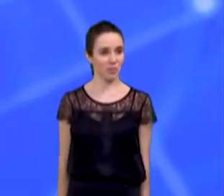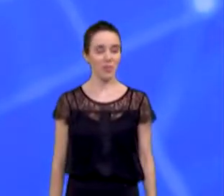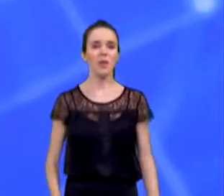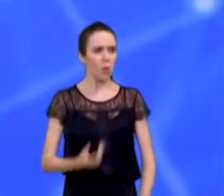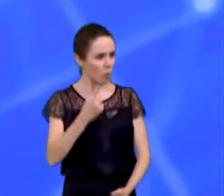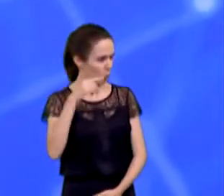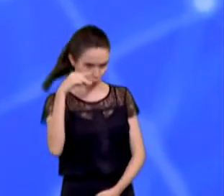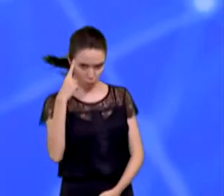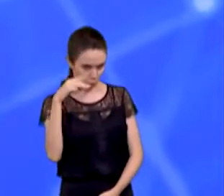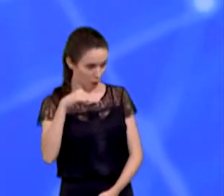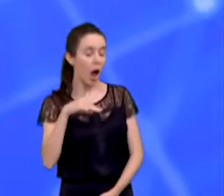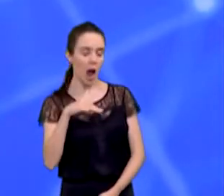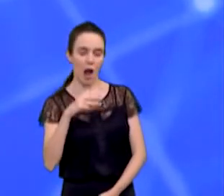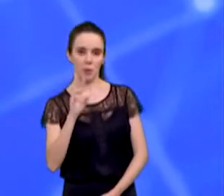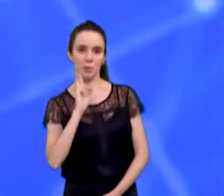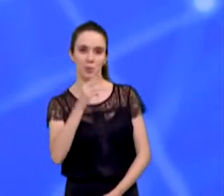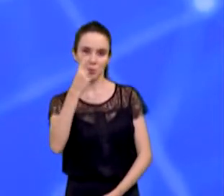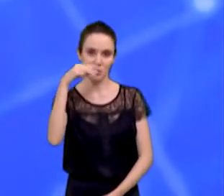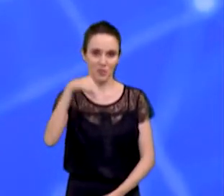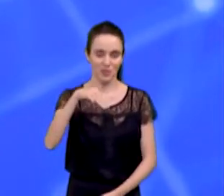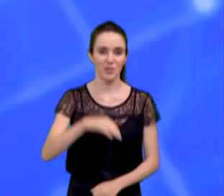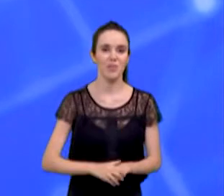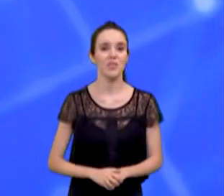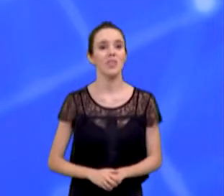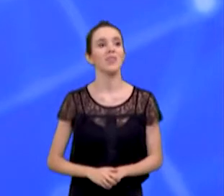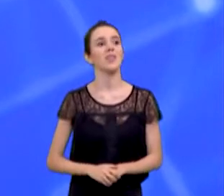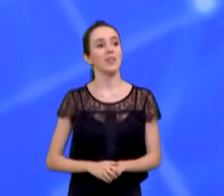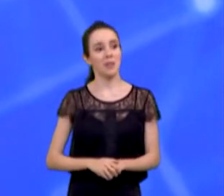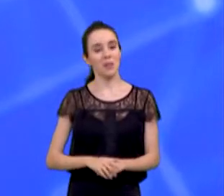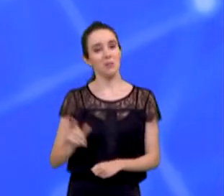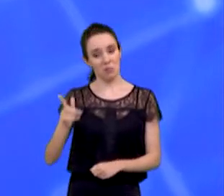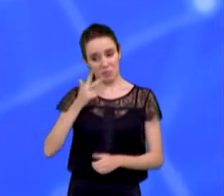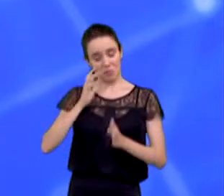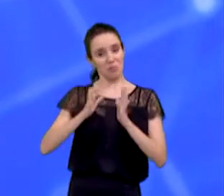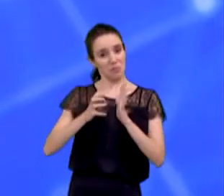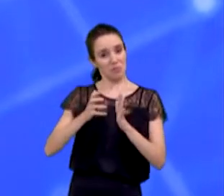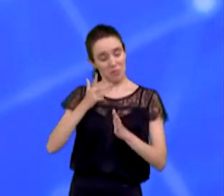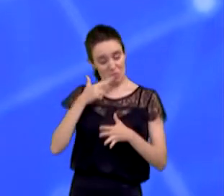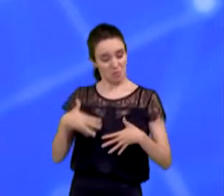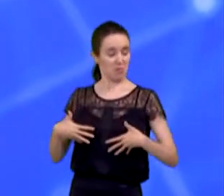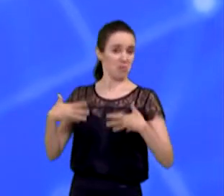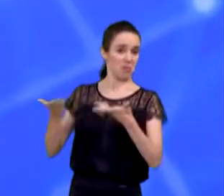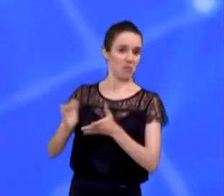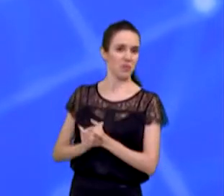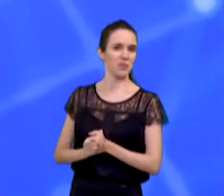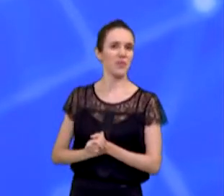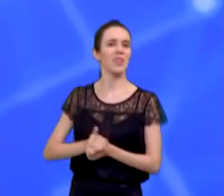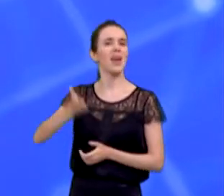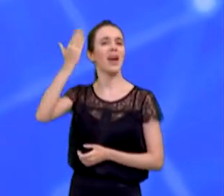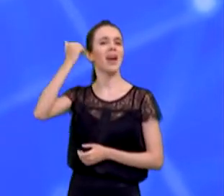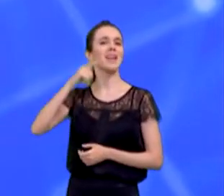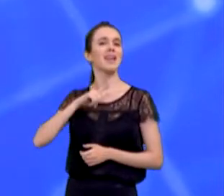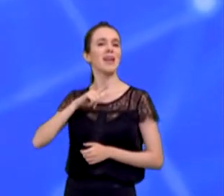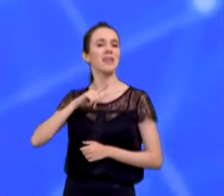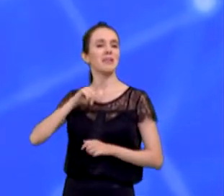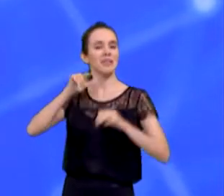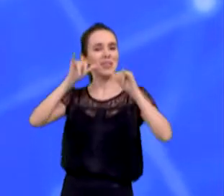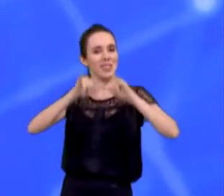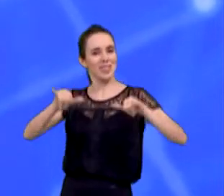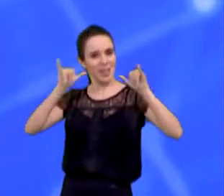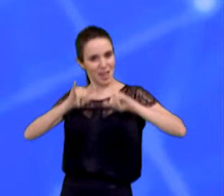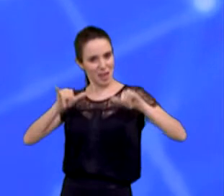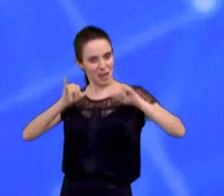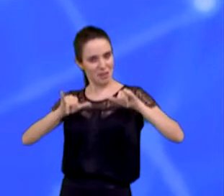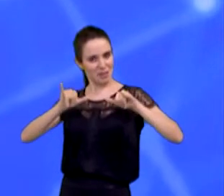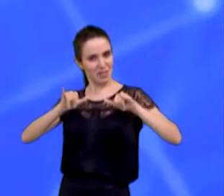minuto. Vocês viram que eu acho que ele ficou satisfeito. Tinha uma propaganda antigamente que falava satisfação